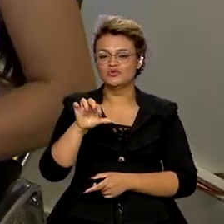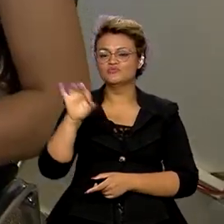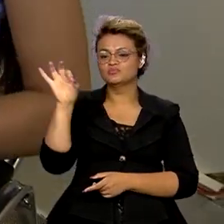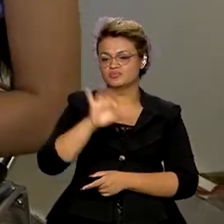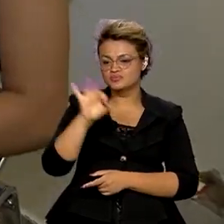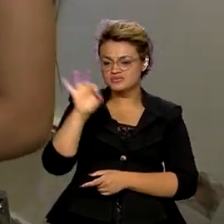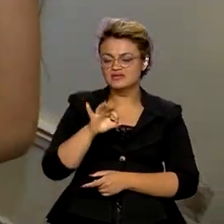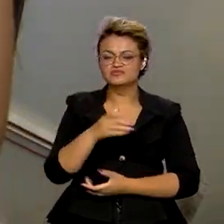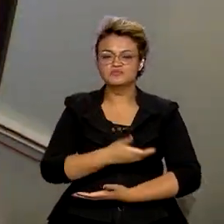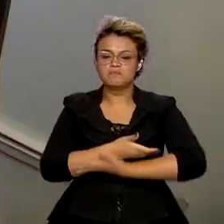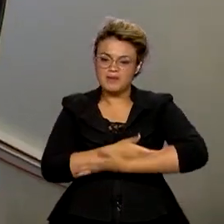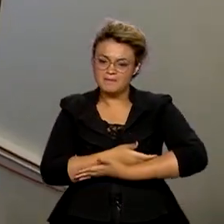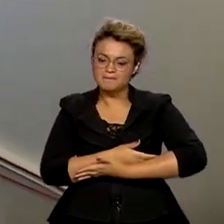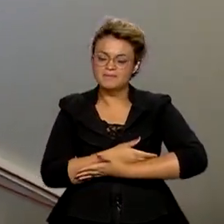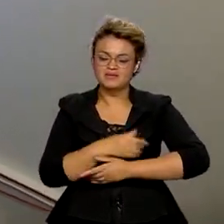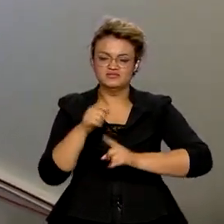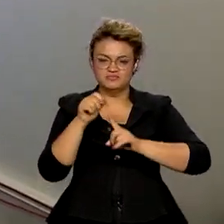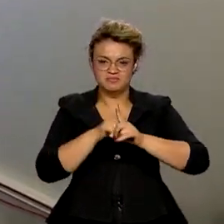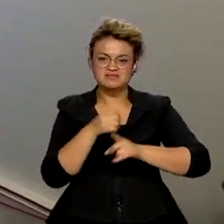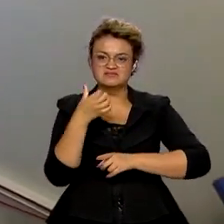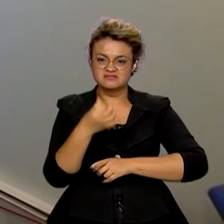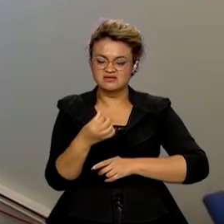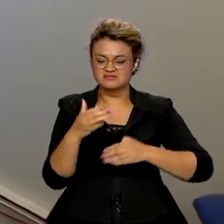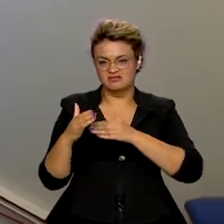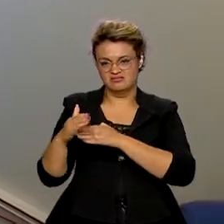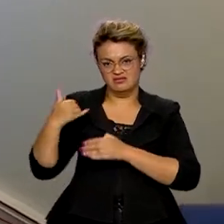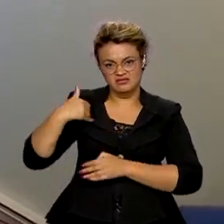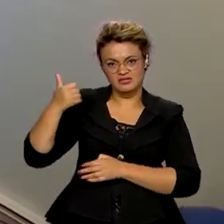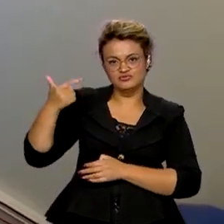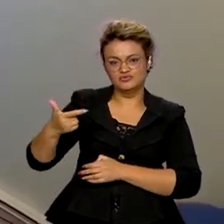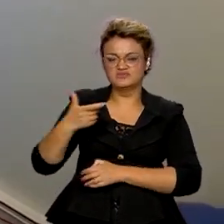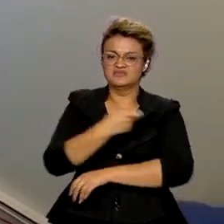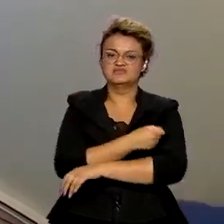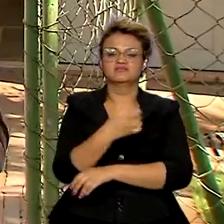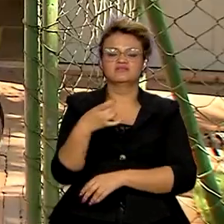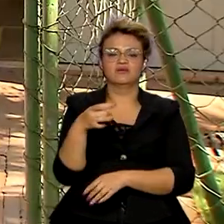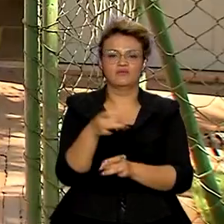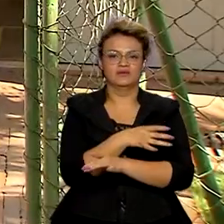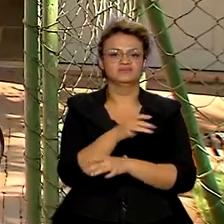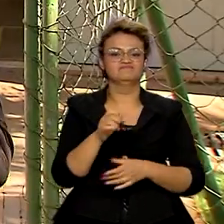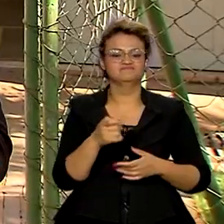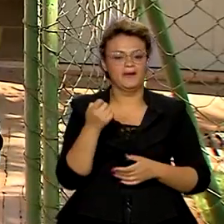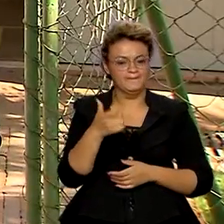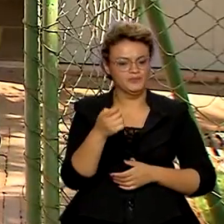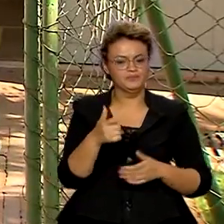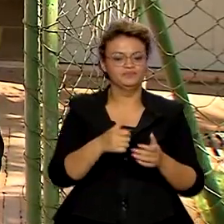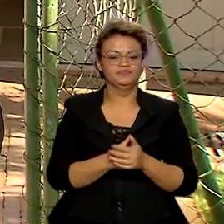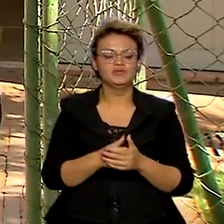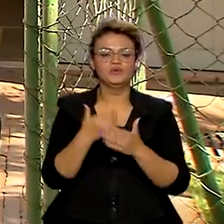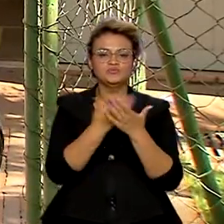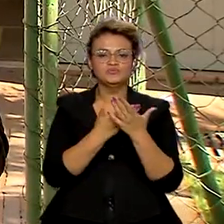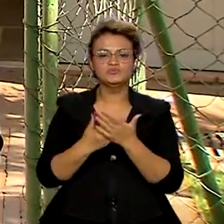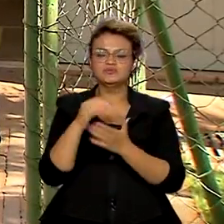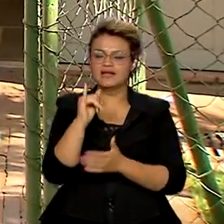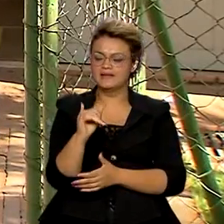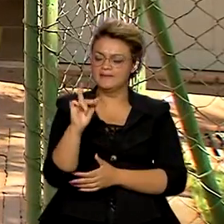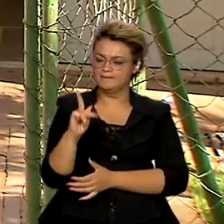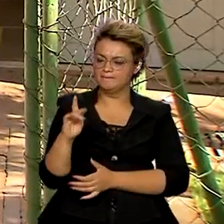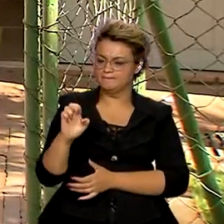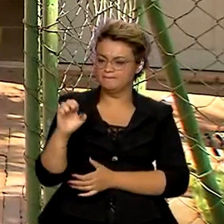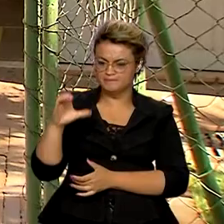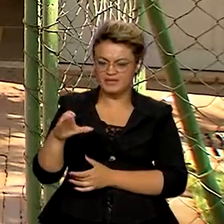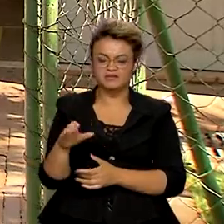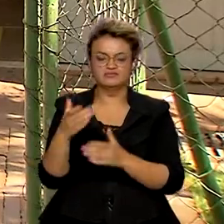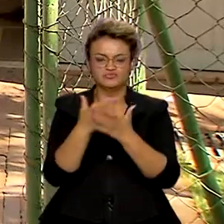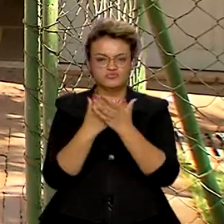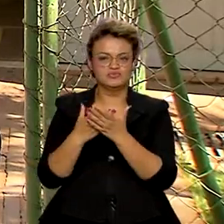dos bebês de 6 meses a 2 anos estão vacinados. Um estudo da IPEC, Inteligência em Pesquisa e